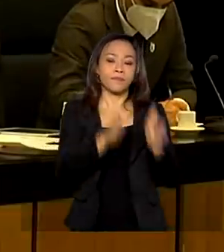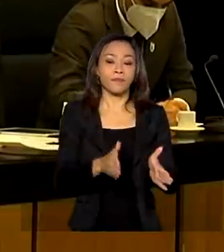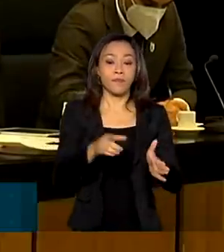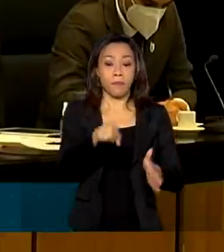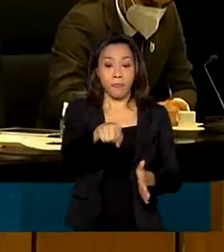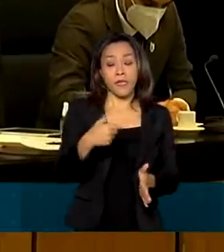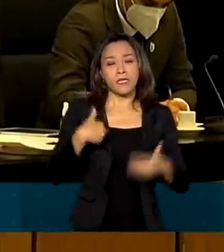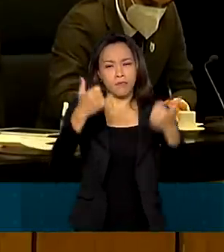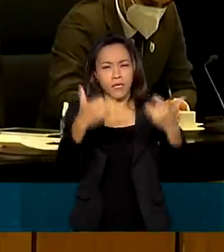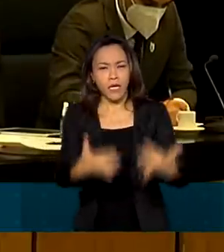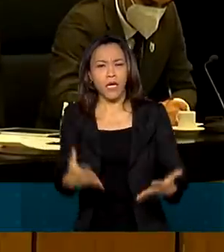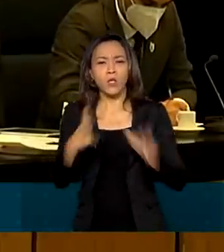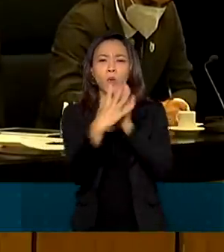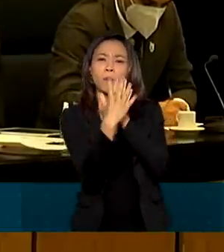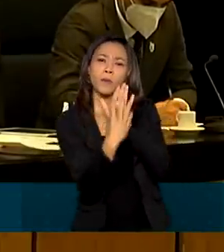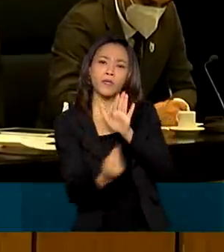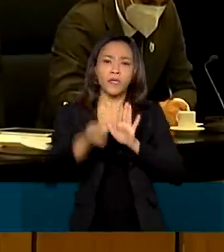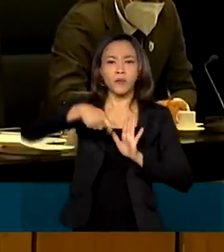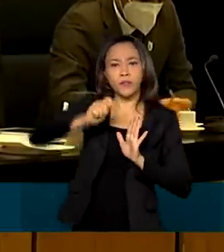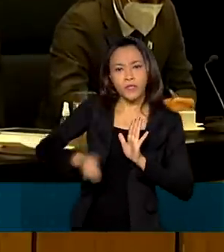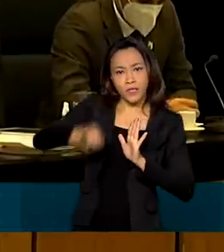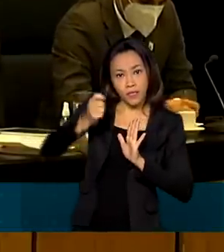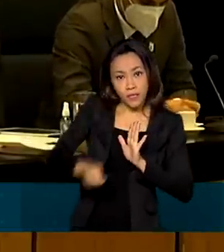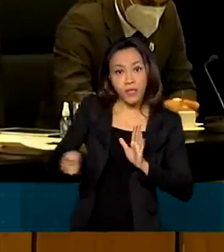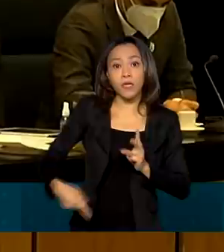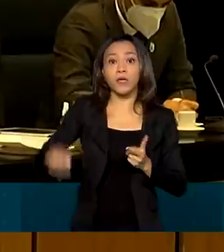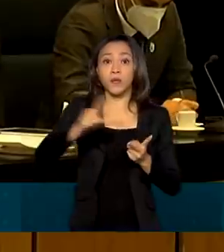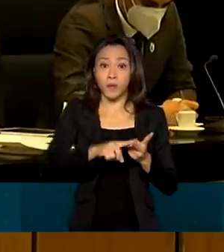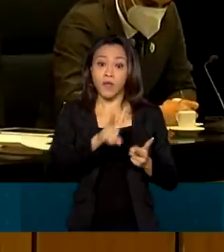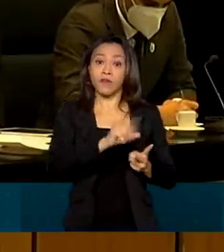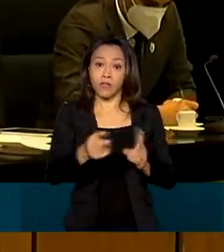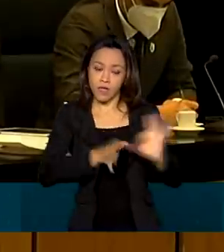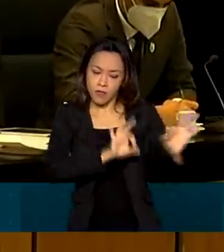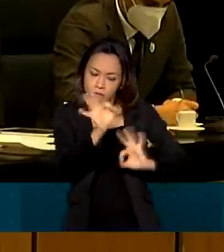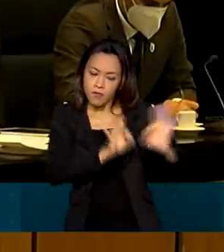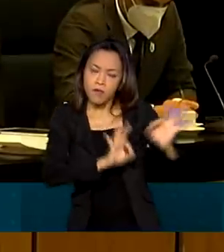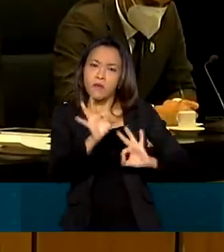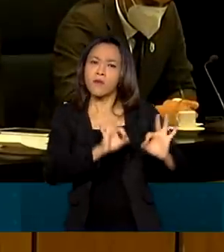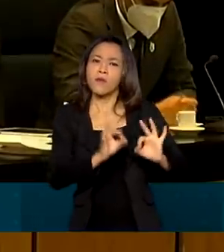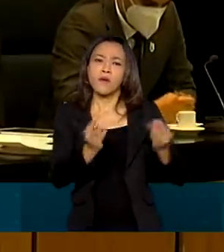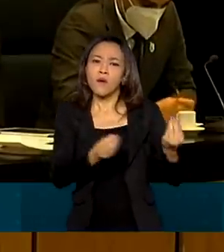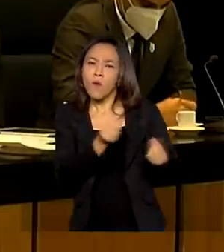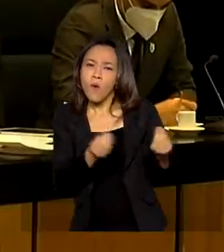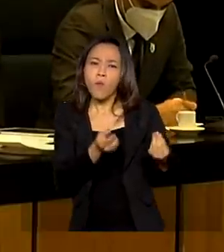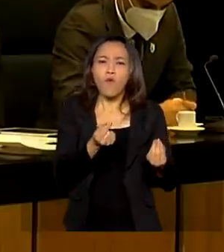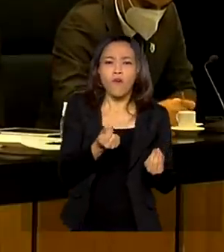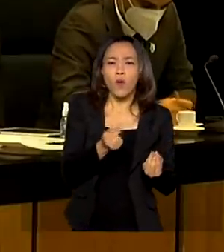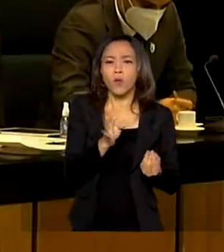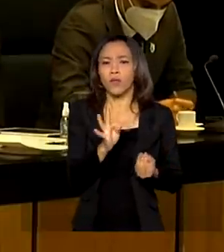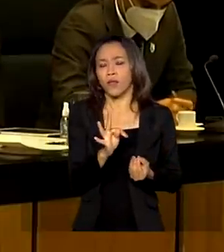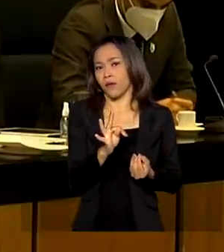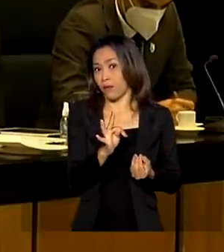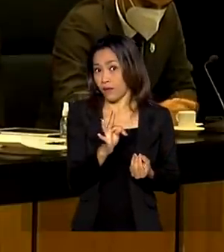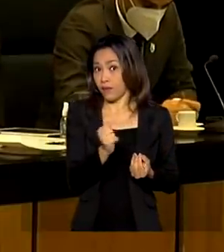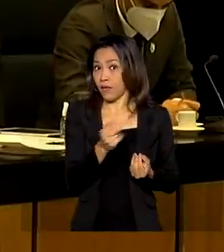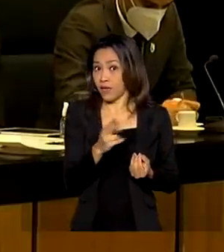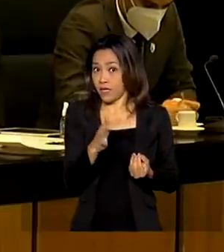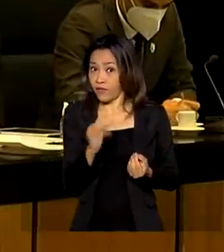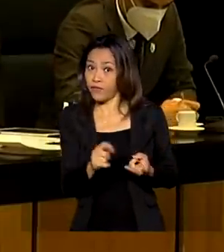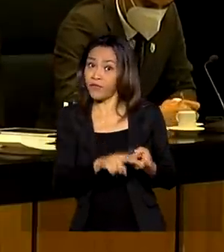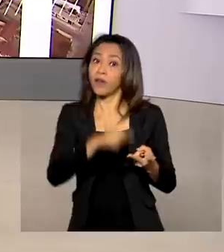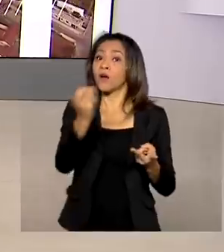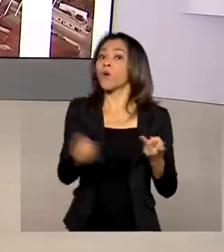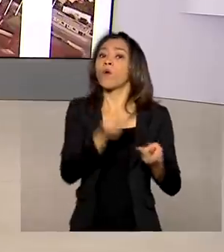modalidade de leilão, o prazo da concessão, como é que vai ser definida essa questão da tarifa e da outorga, um leilão